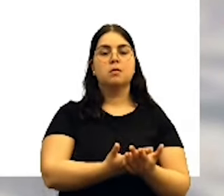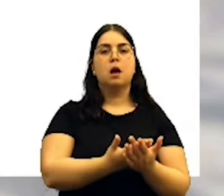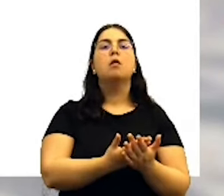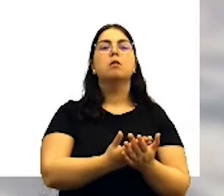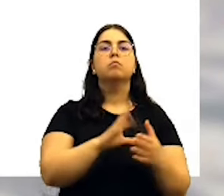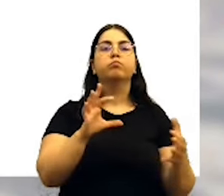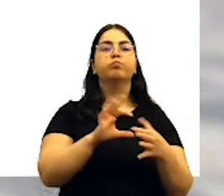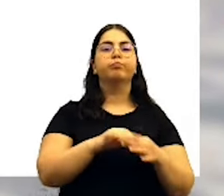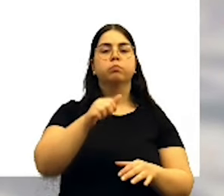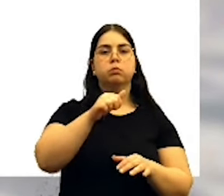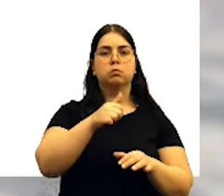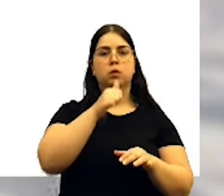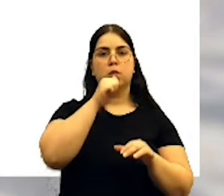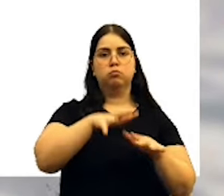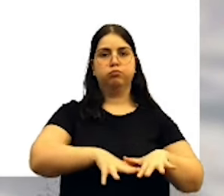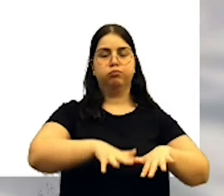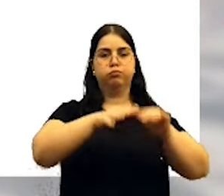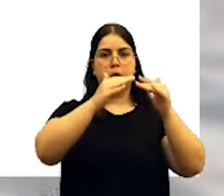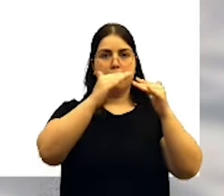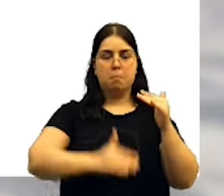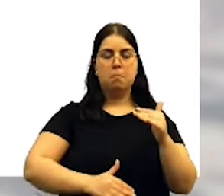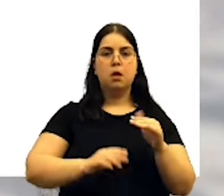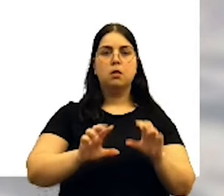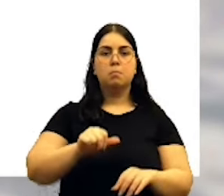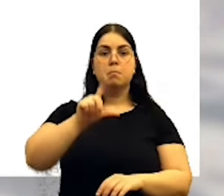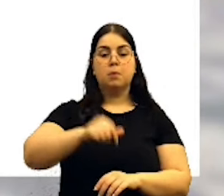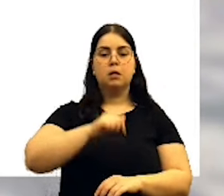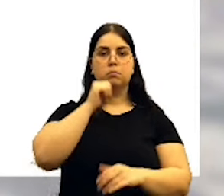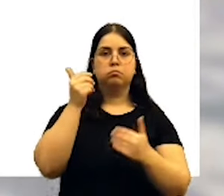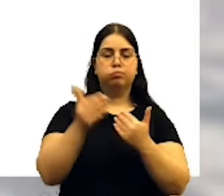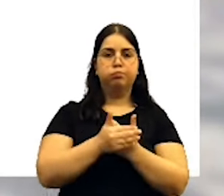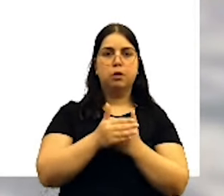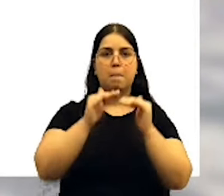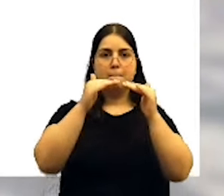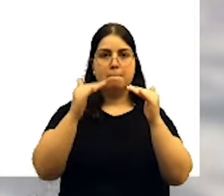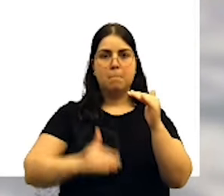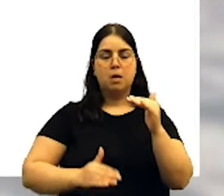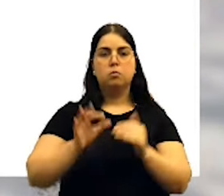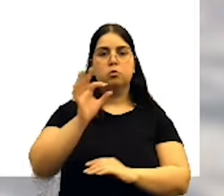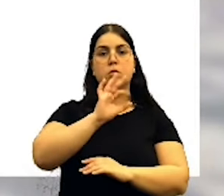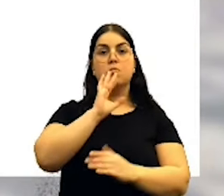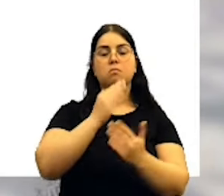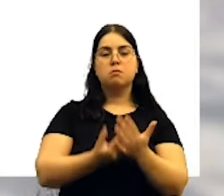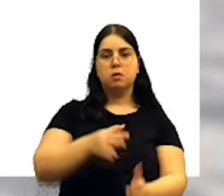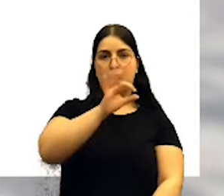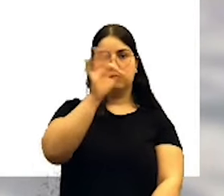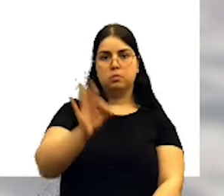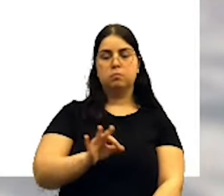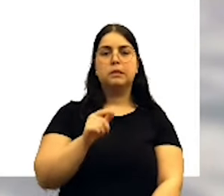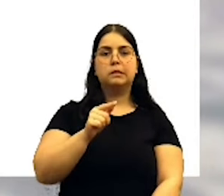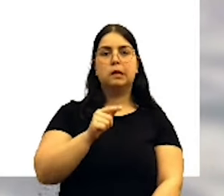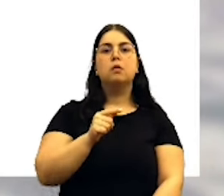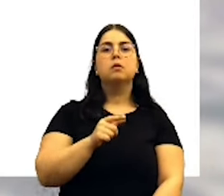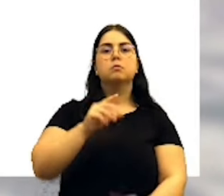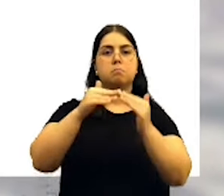associados a enchentes, ajudar à redução da mortalidade e da morabilidade, melhorando a saúde mental através de percursos